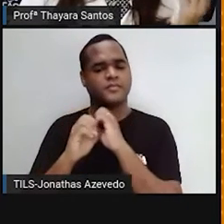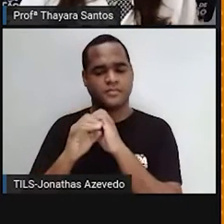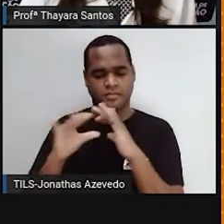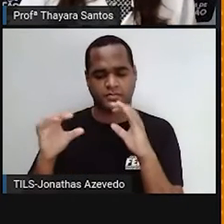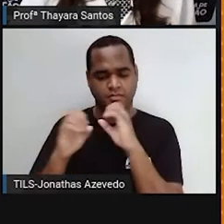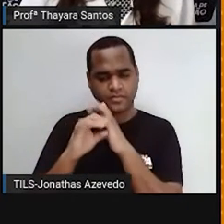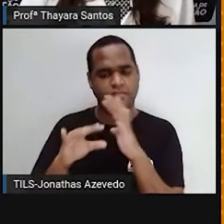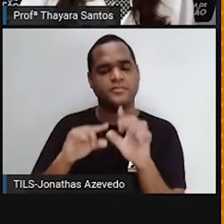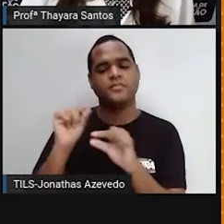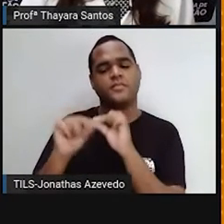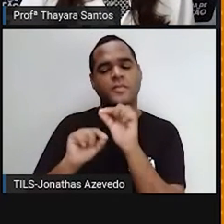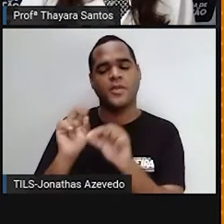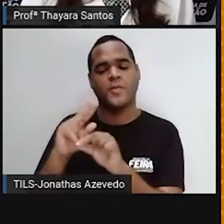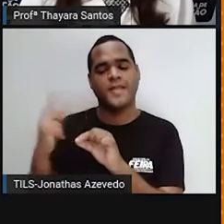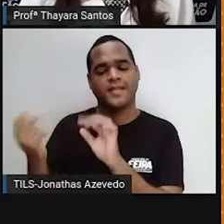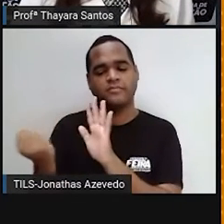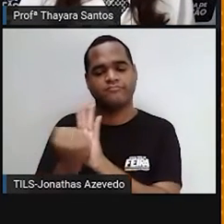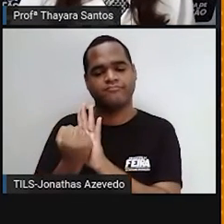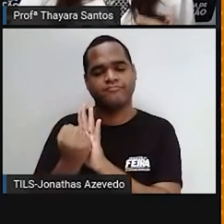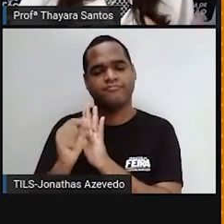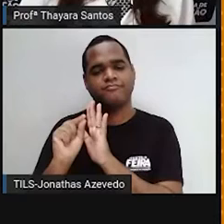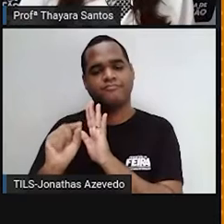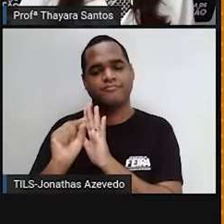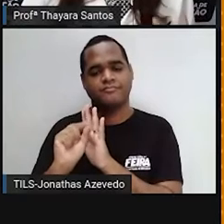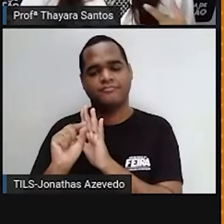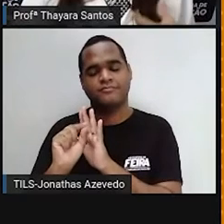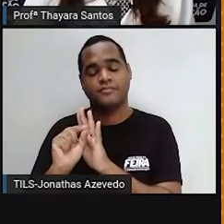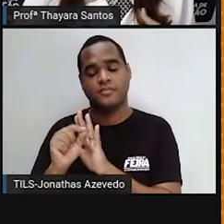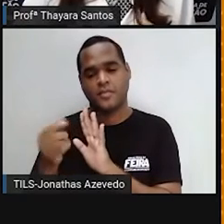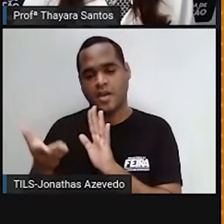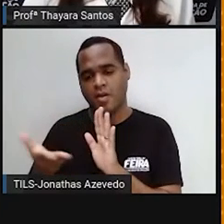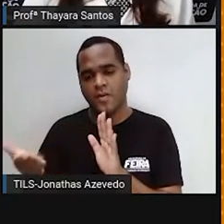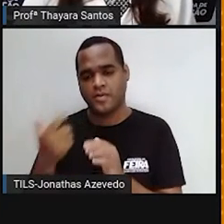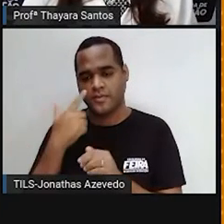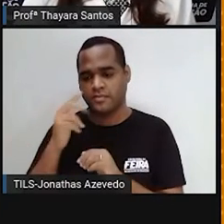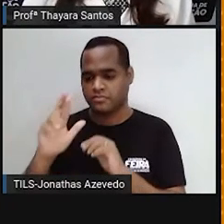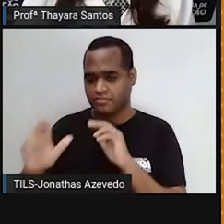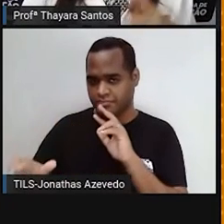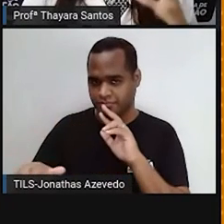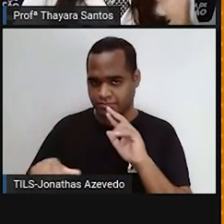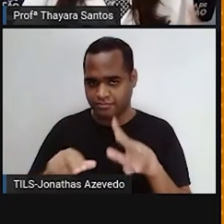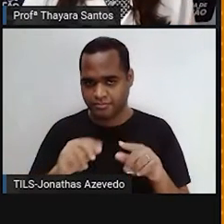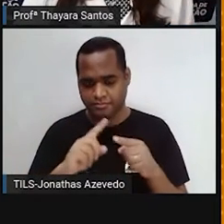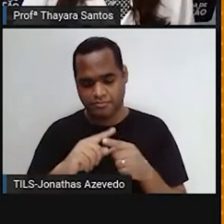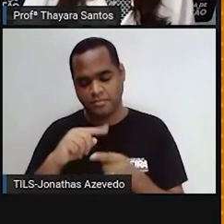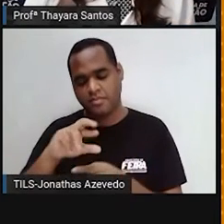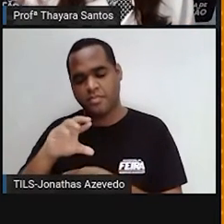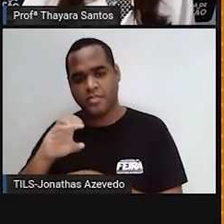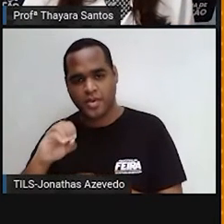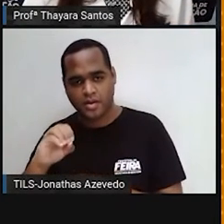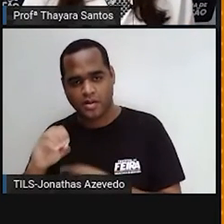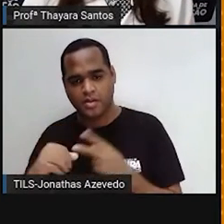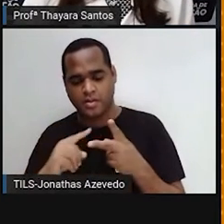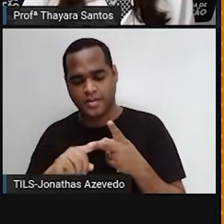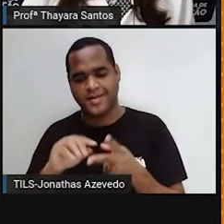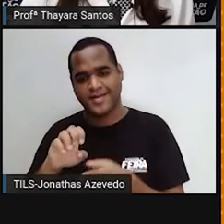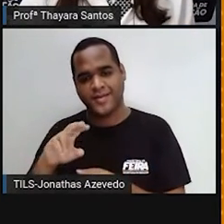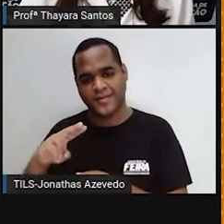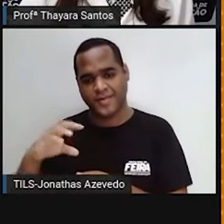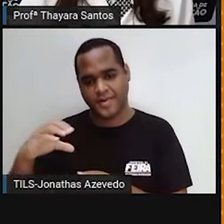de onde veio esse nome que ela tem e agora a gente vai ver as diferenças entre células prokarióticas e células